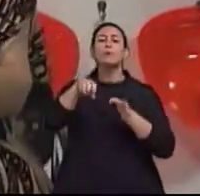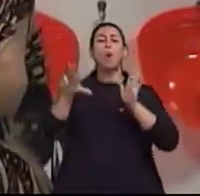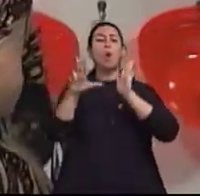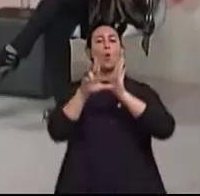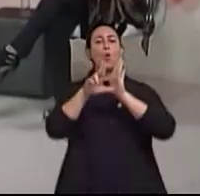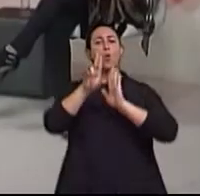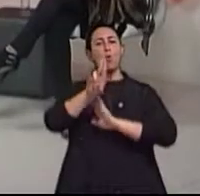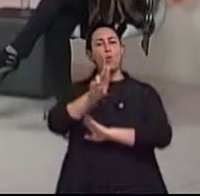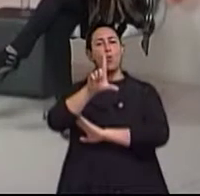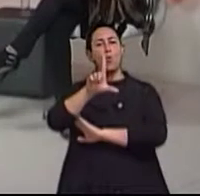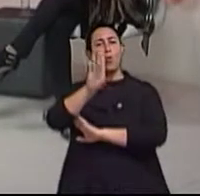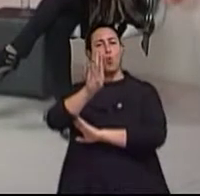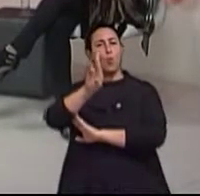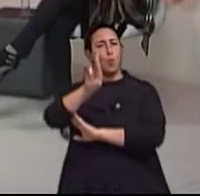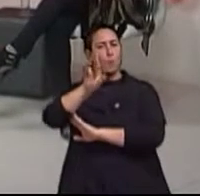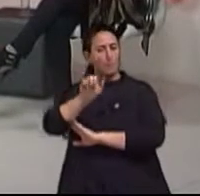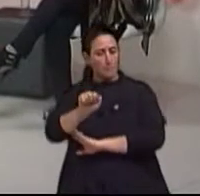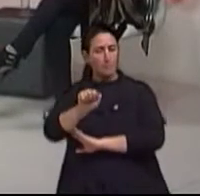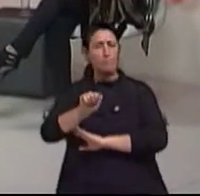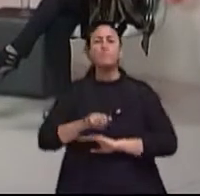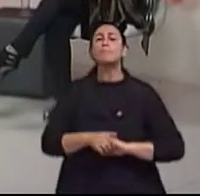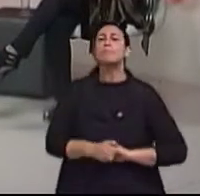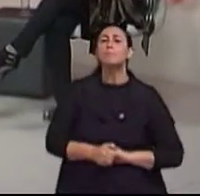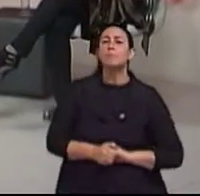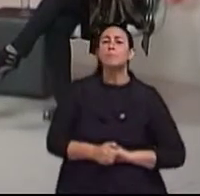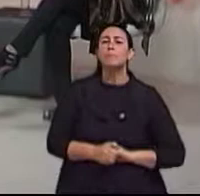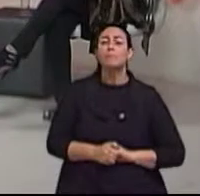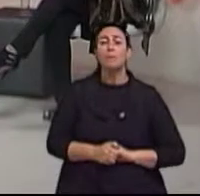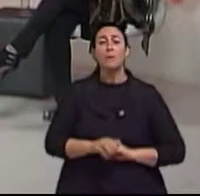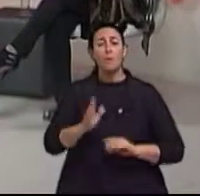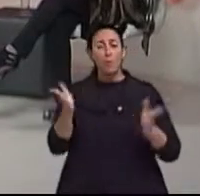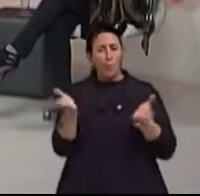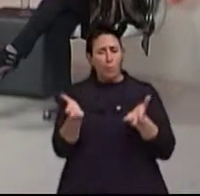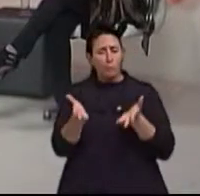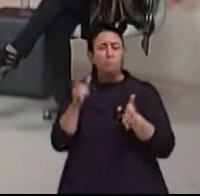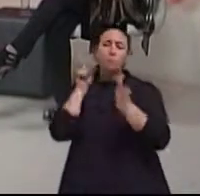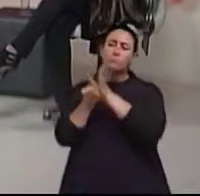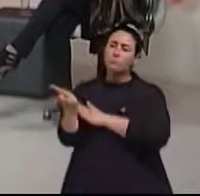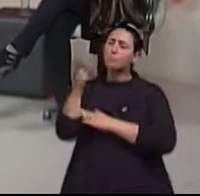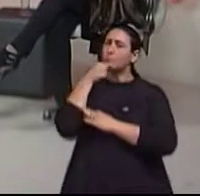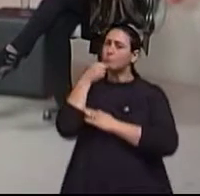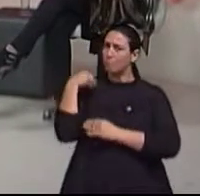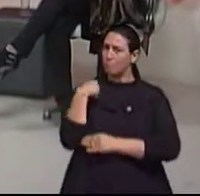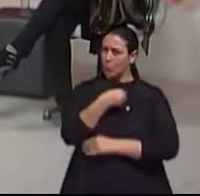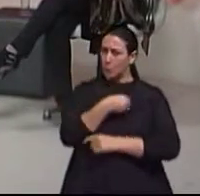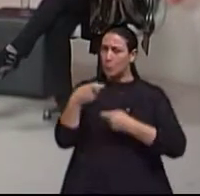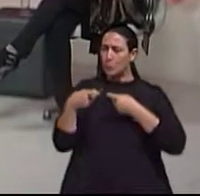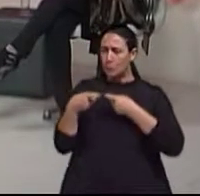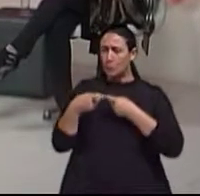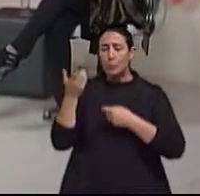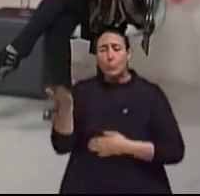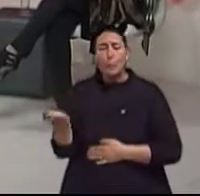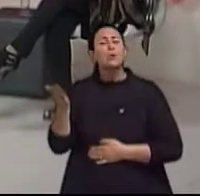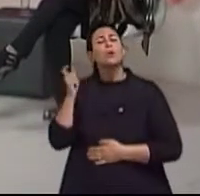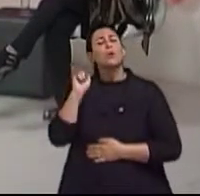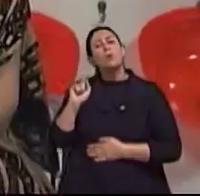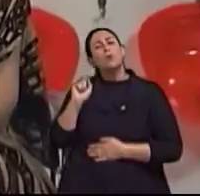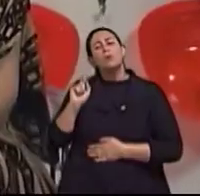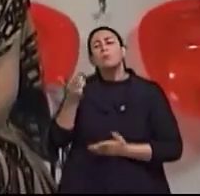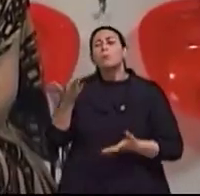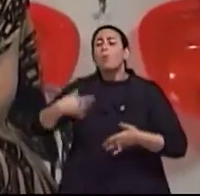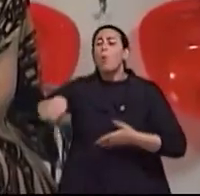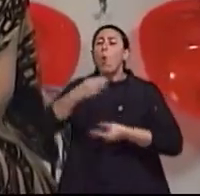Doutor Ângelo, vamos começar então falando exatamente do que nós temos hoje e como devemos nos preparar para